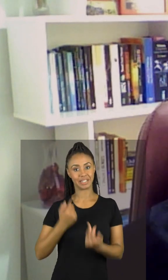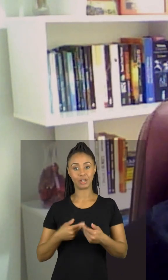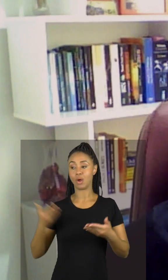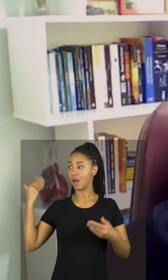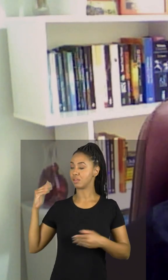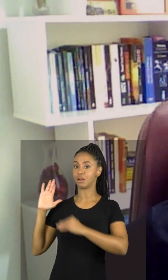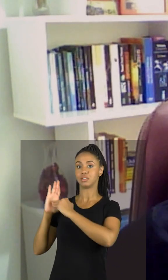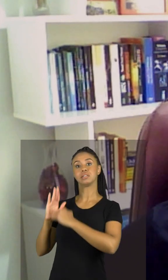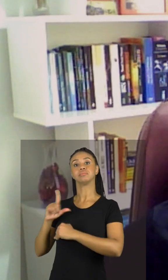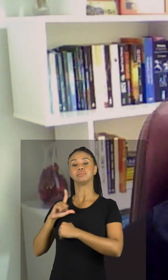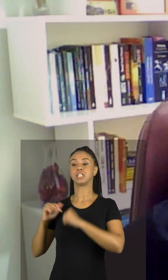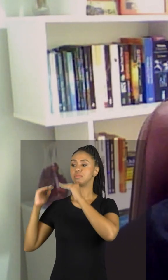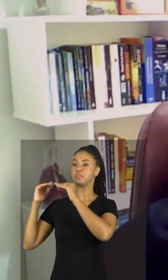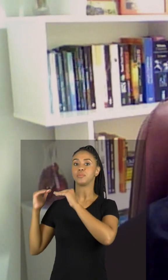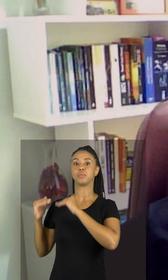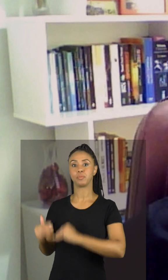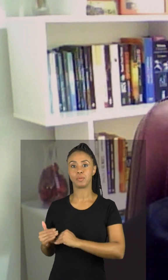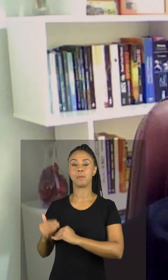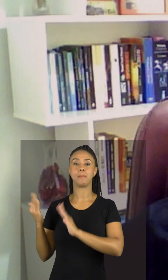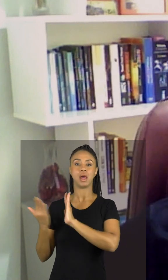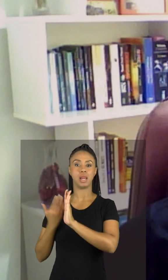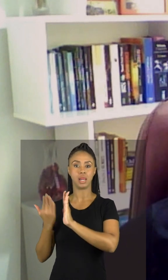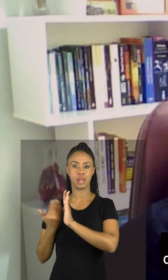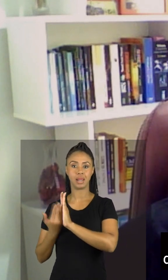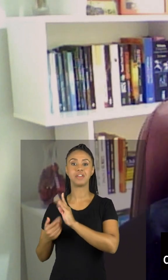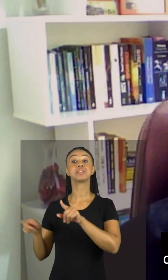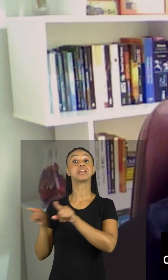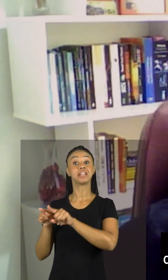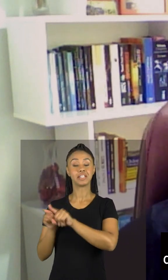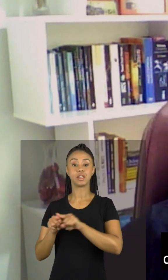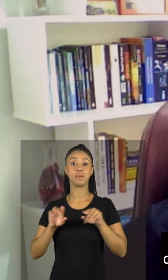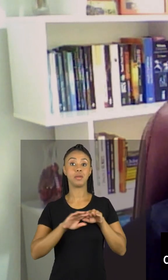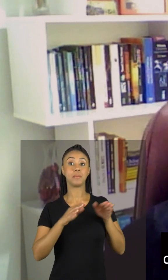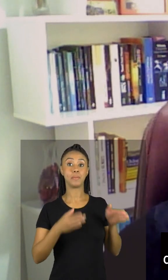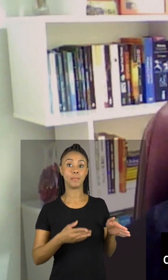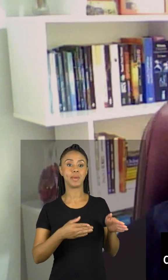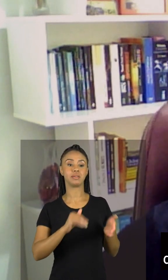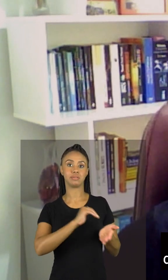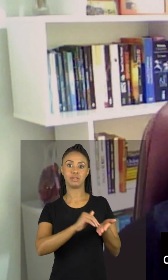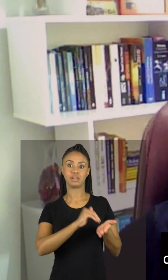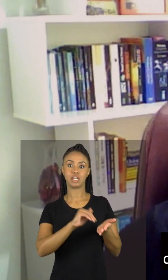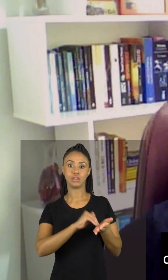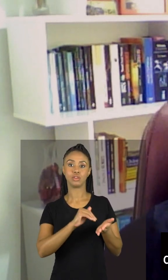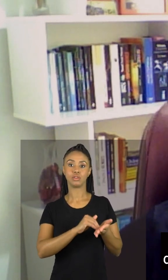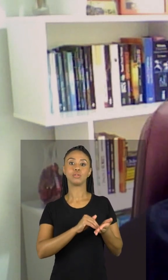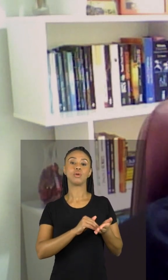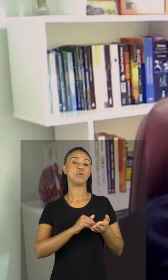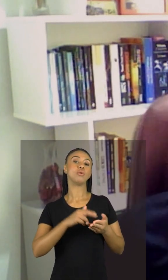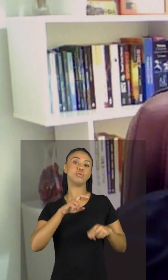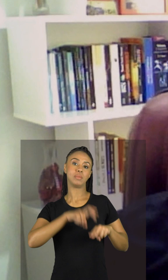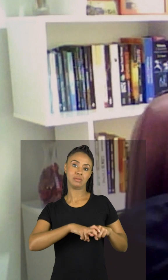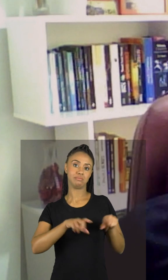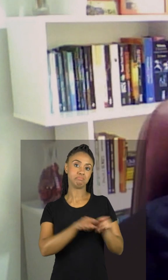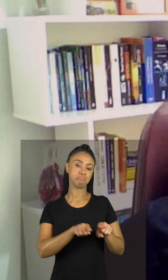Atrás de mim eu tenho uma estante com livros e também tenho uma mesa de escritório com uma poltrona.